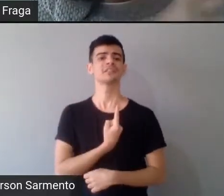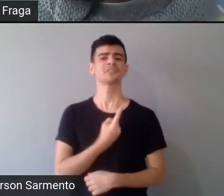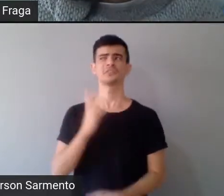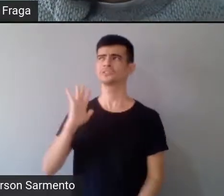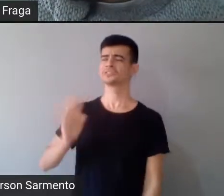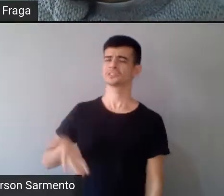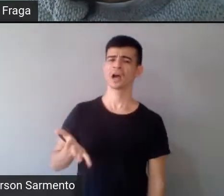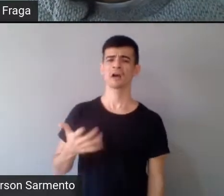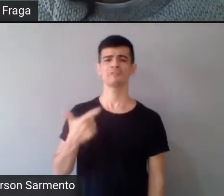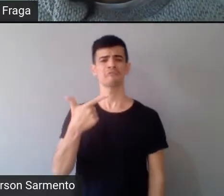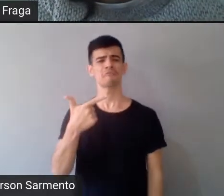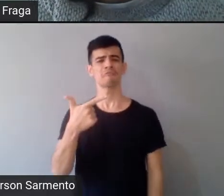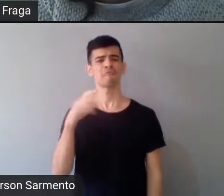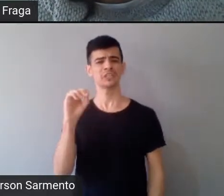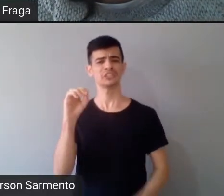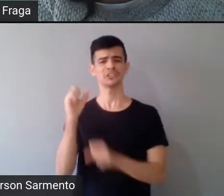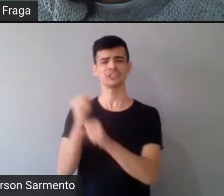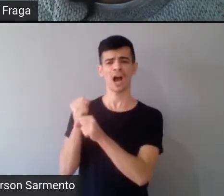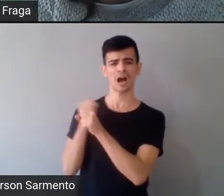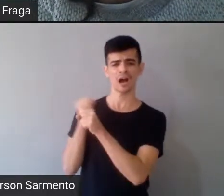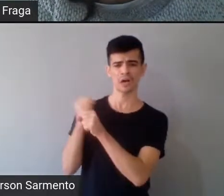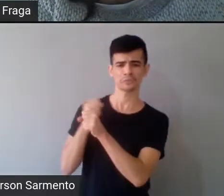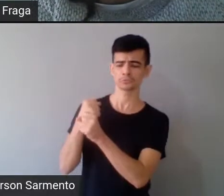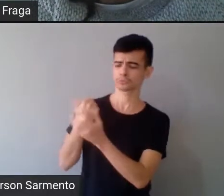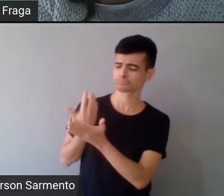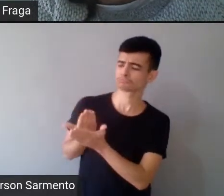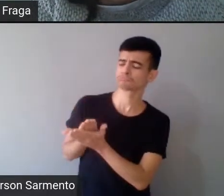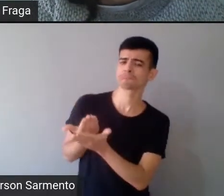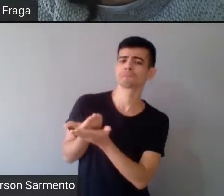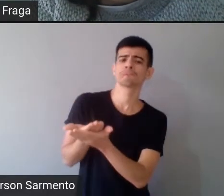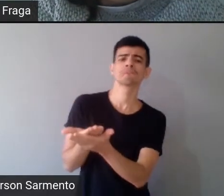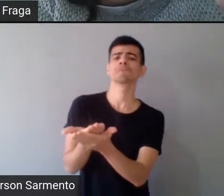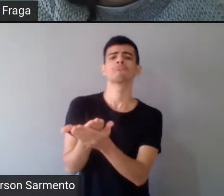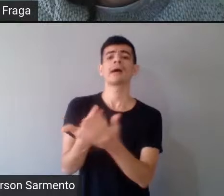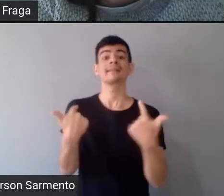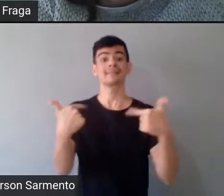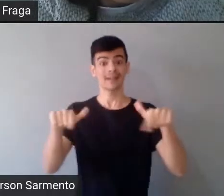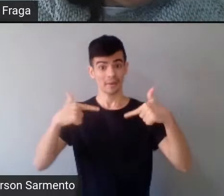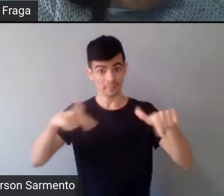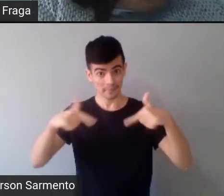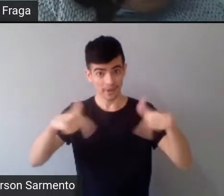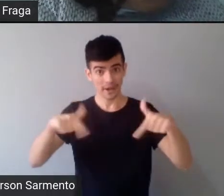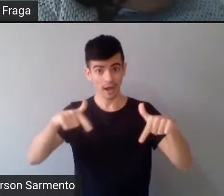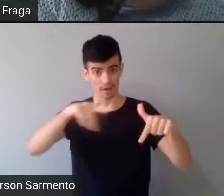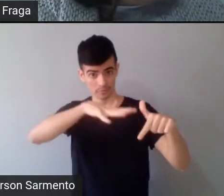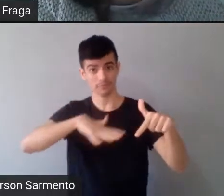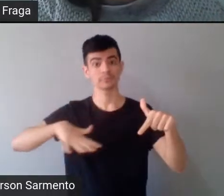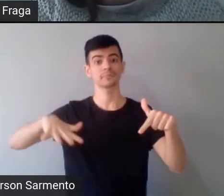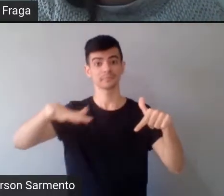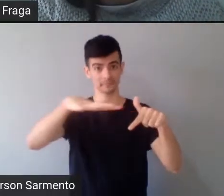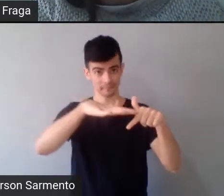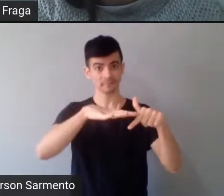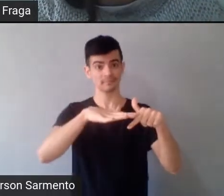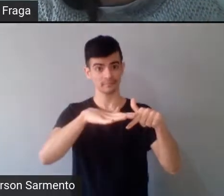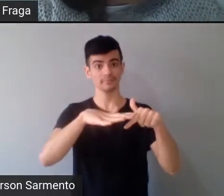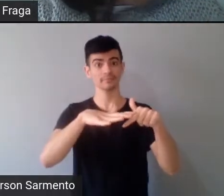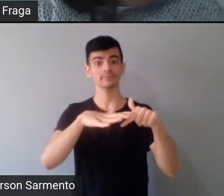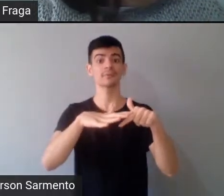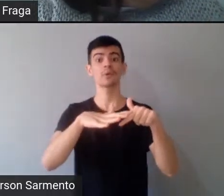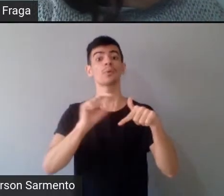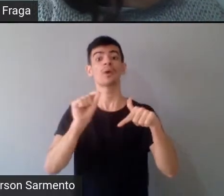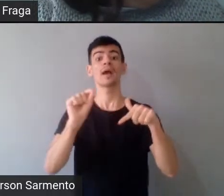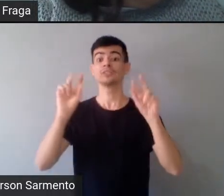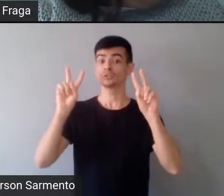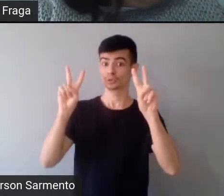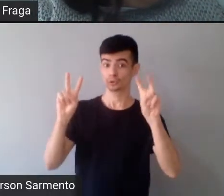anos nessa proposta de estudar o trabalho, trabalho, mas, justamente, de modo que o pesquisador